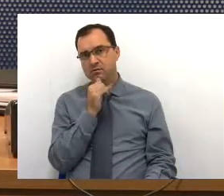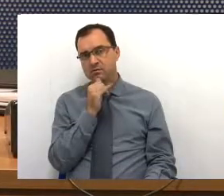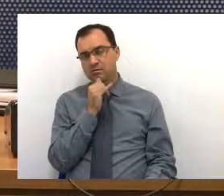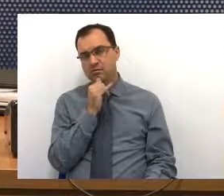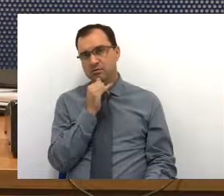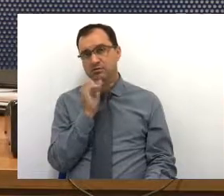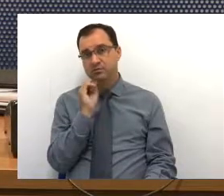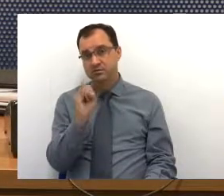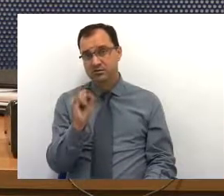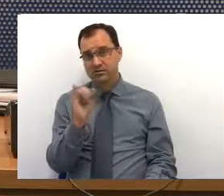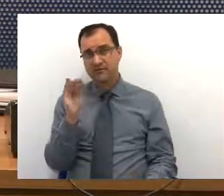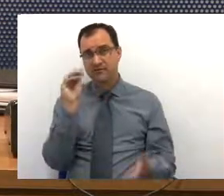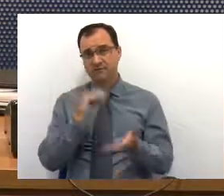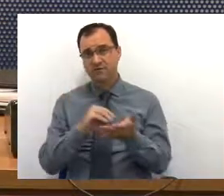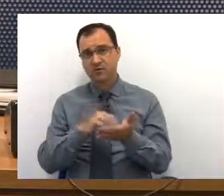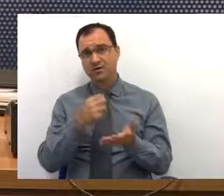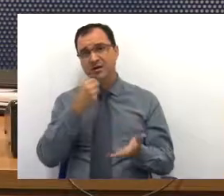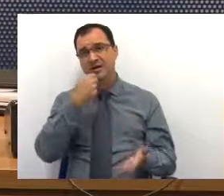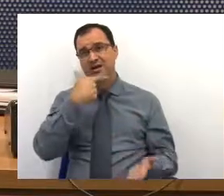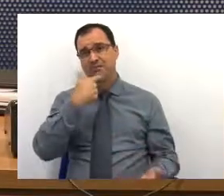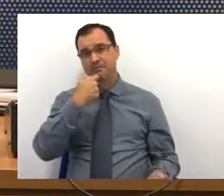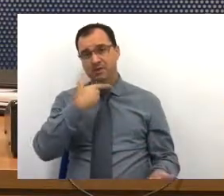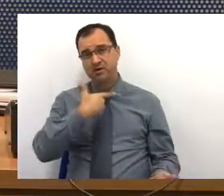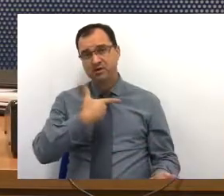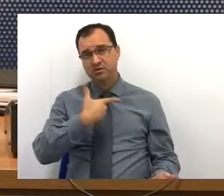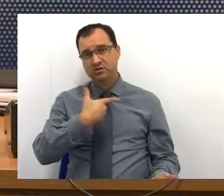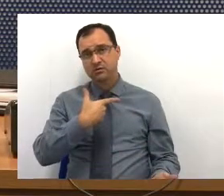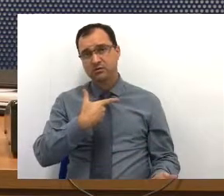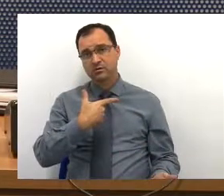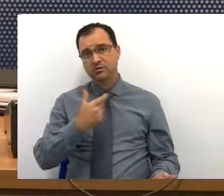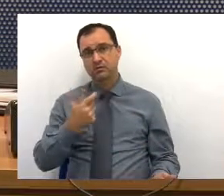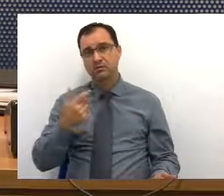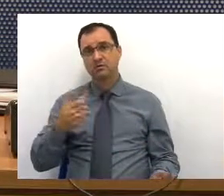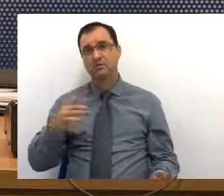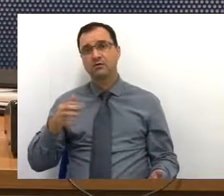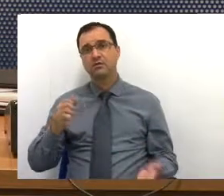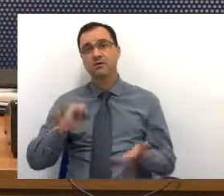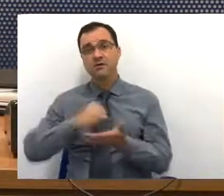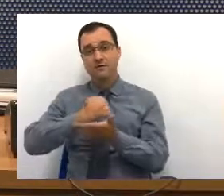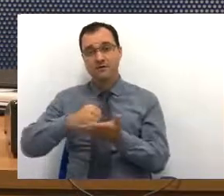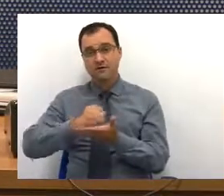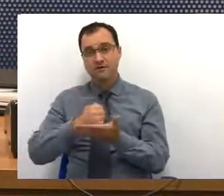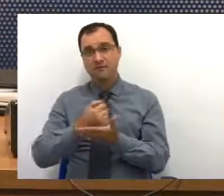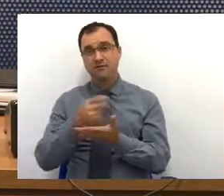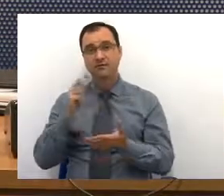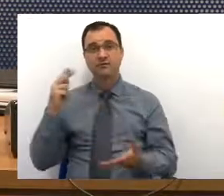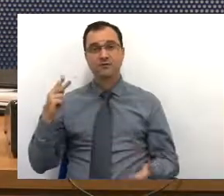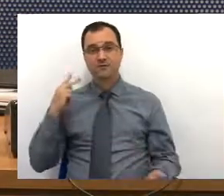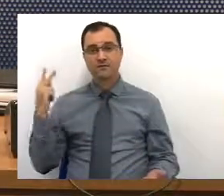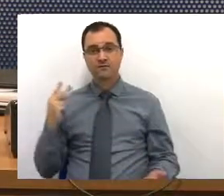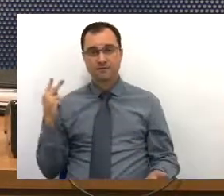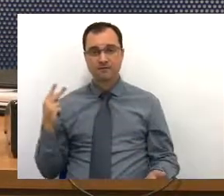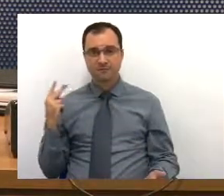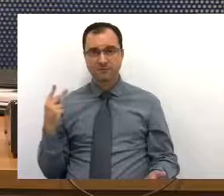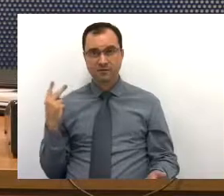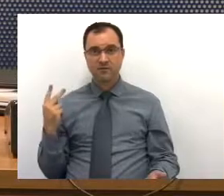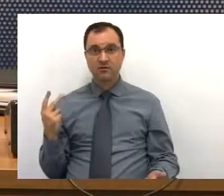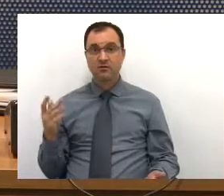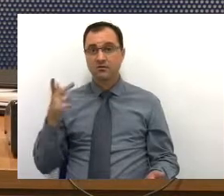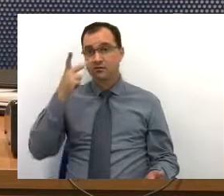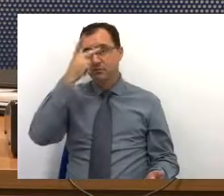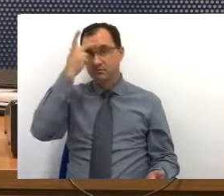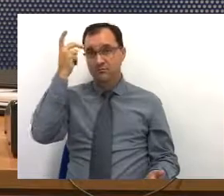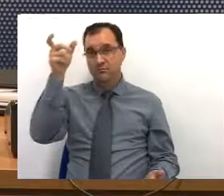se faltar um medicamento na farmácia do vereador, a